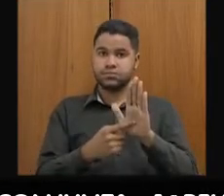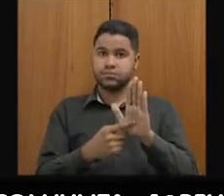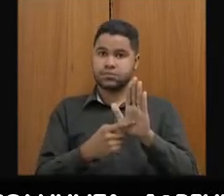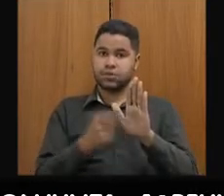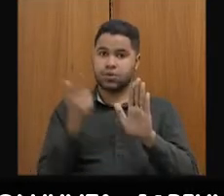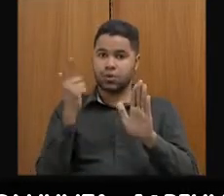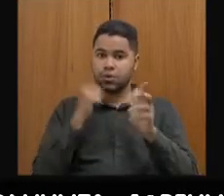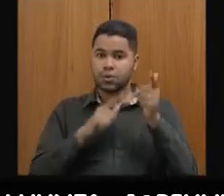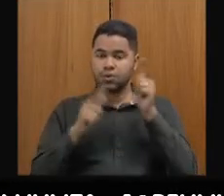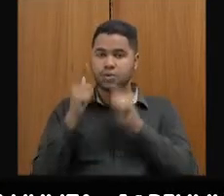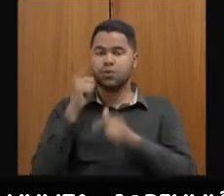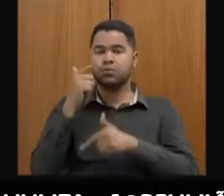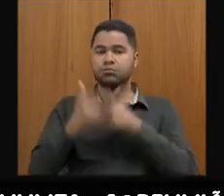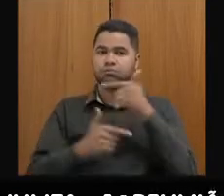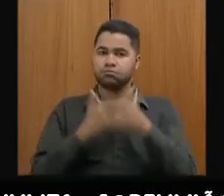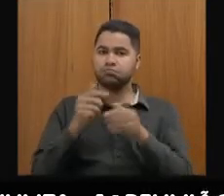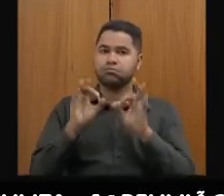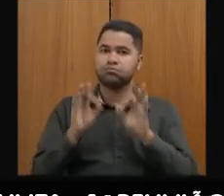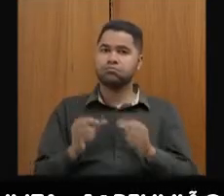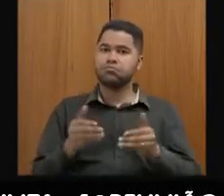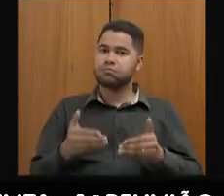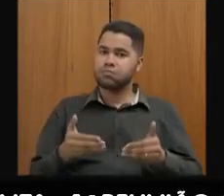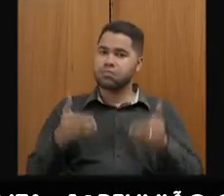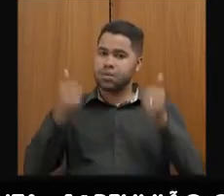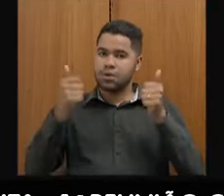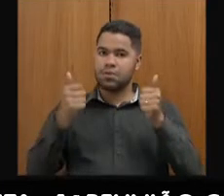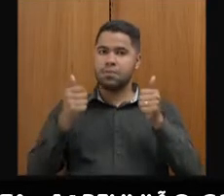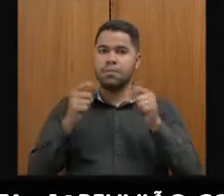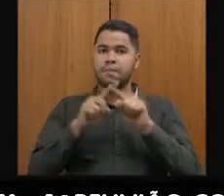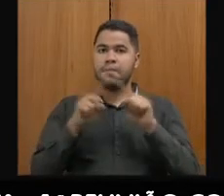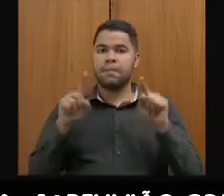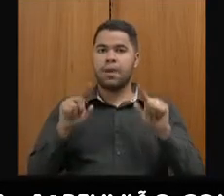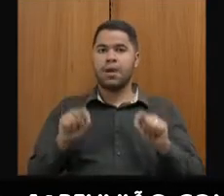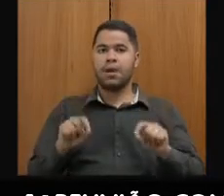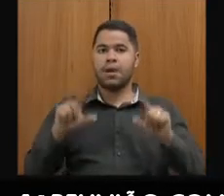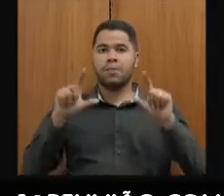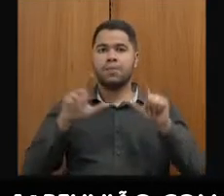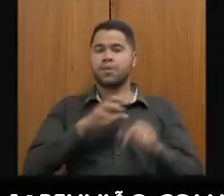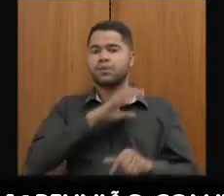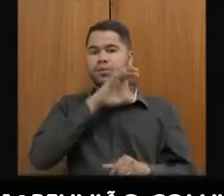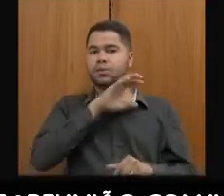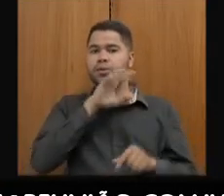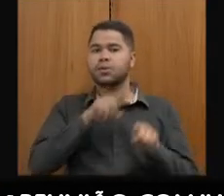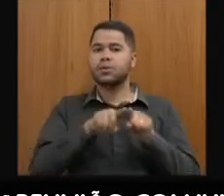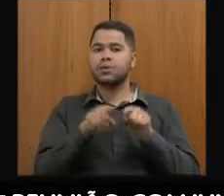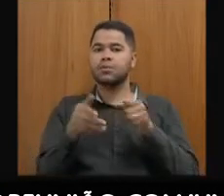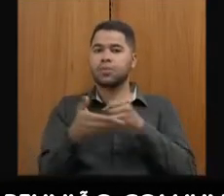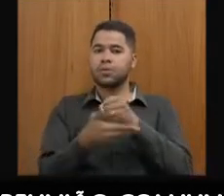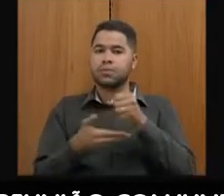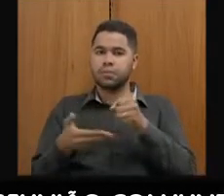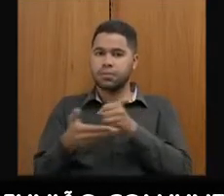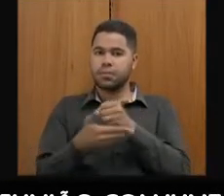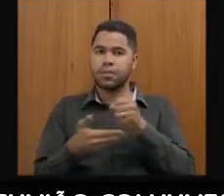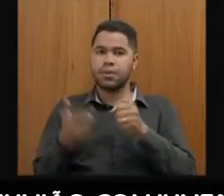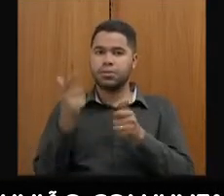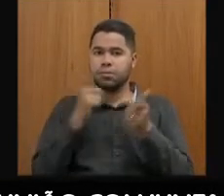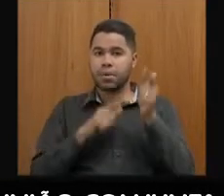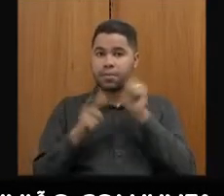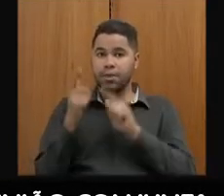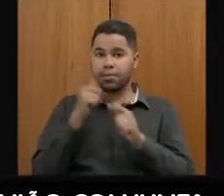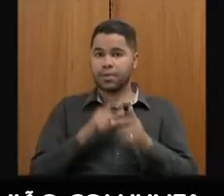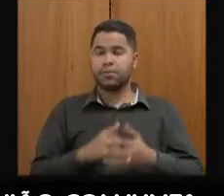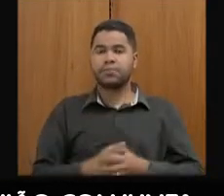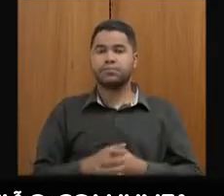conseguindo trabalhar de forma efetiva, melhorando a arrecadação sem aumento de tributo e aumentando a base de contribuintes.